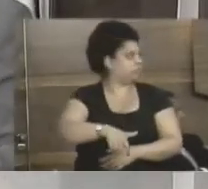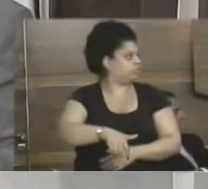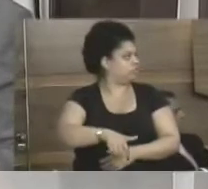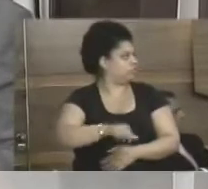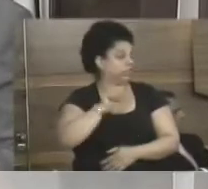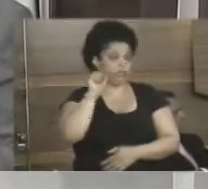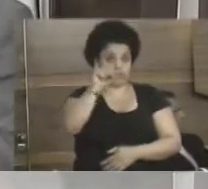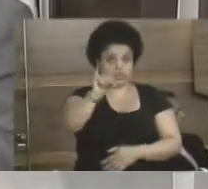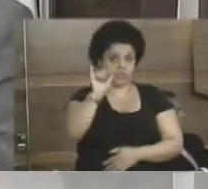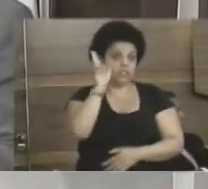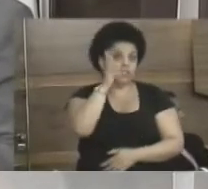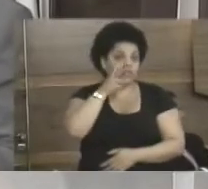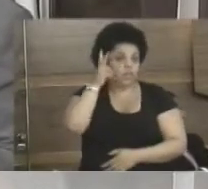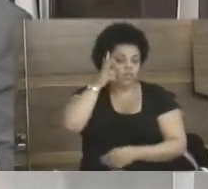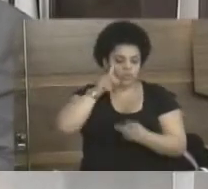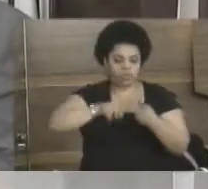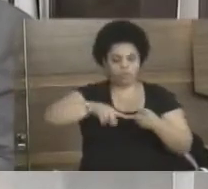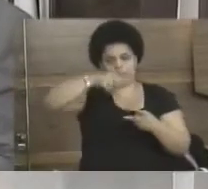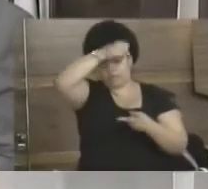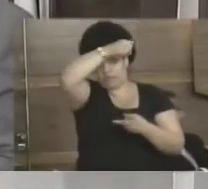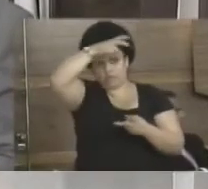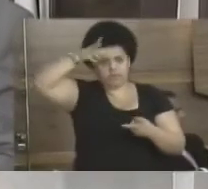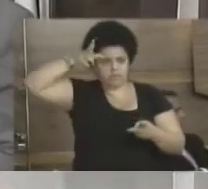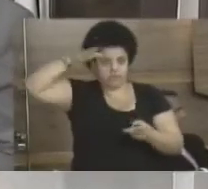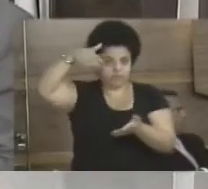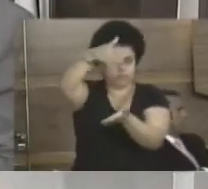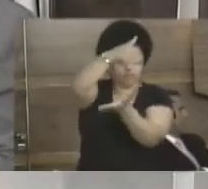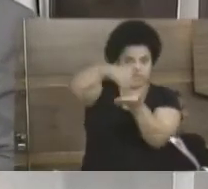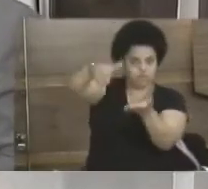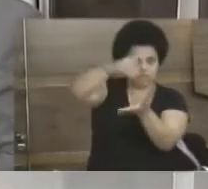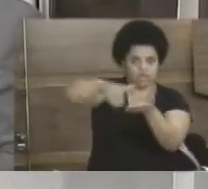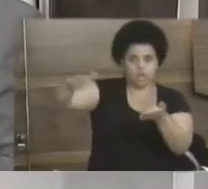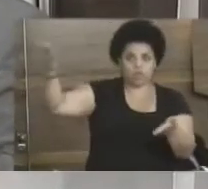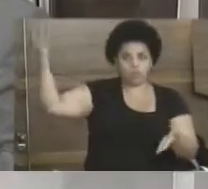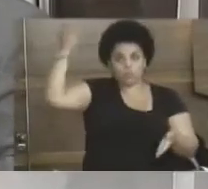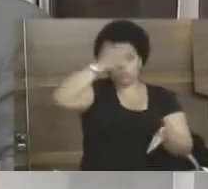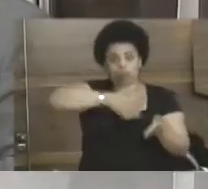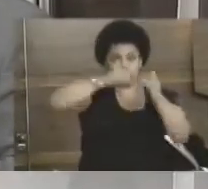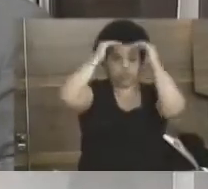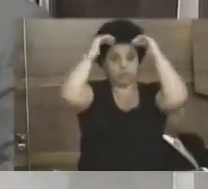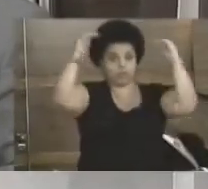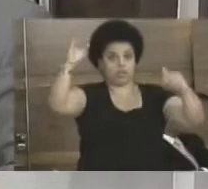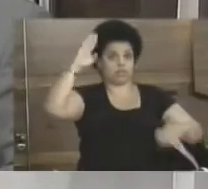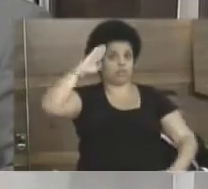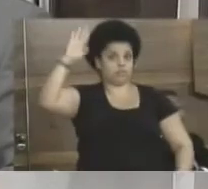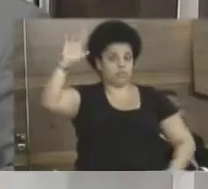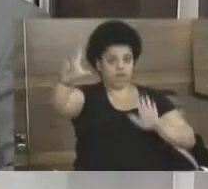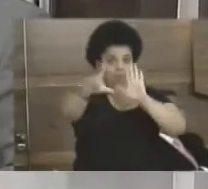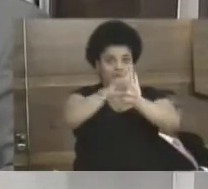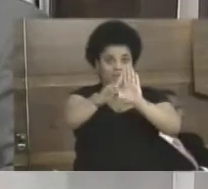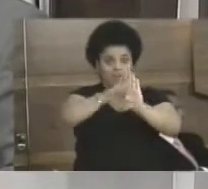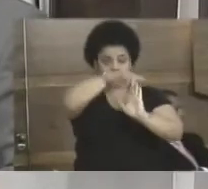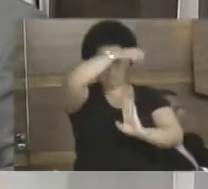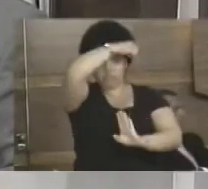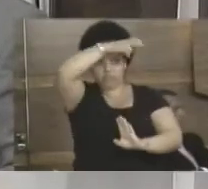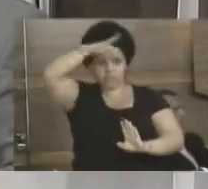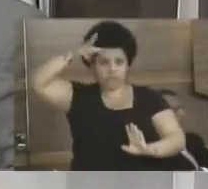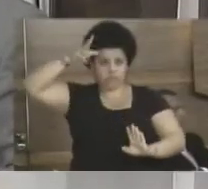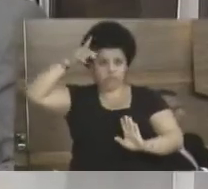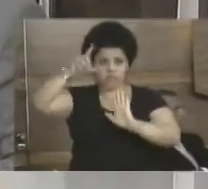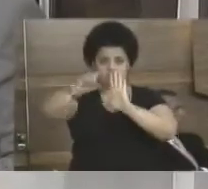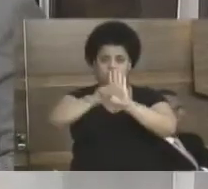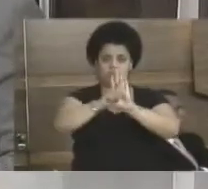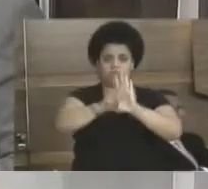vereador, se prefeito, se secretário não cumprir o que diz a nossa principal legislatura municipal que é a lei orgânica,